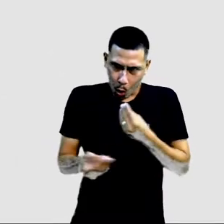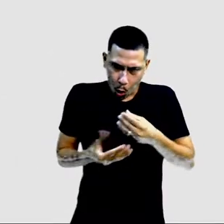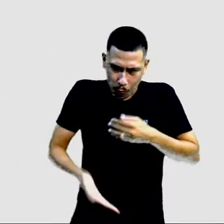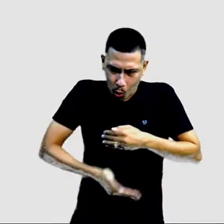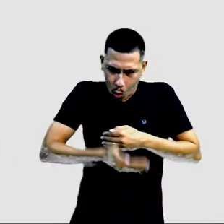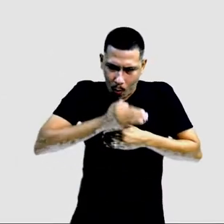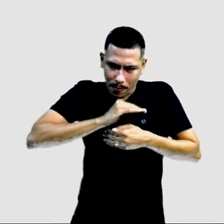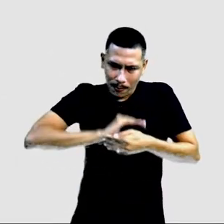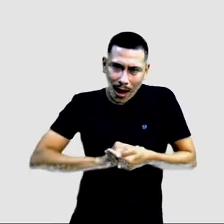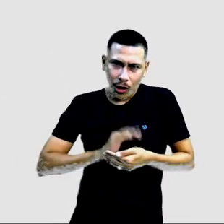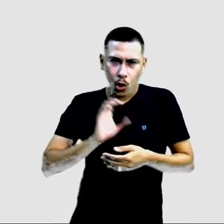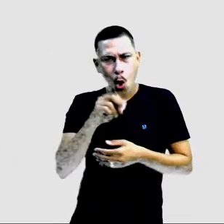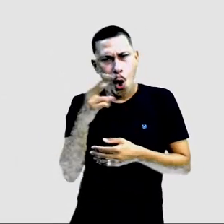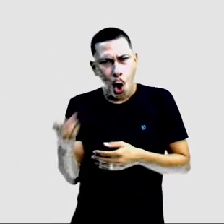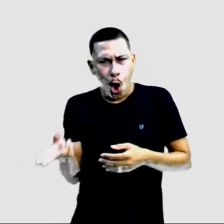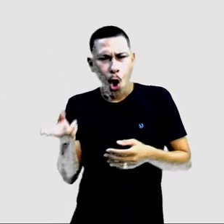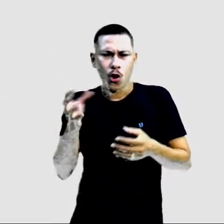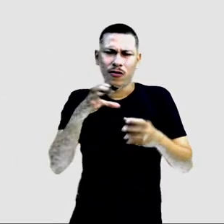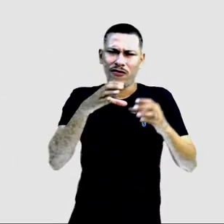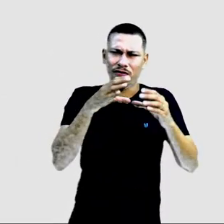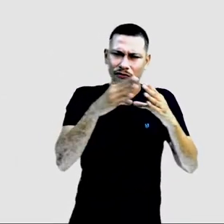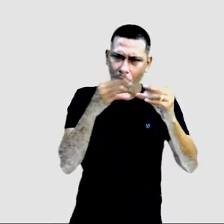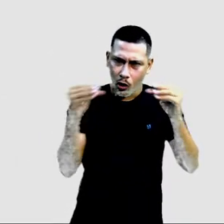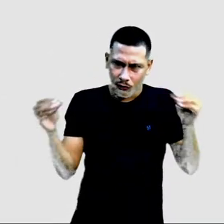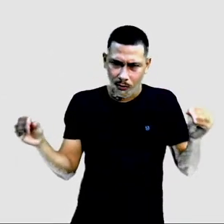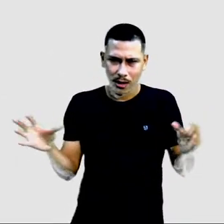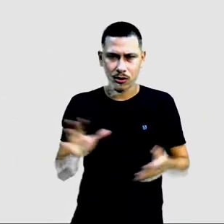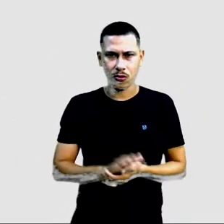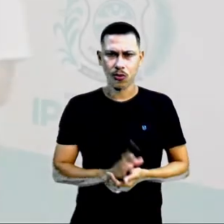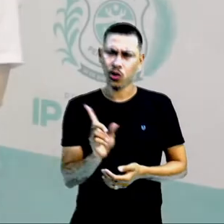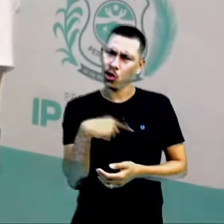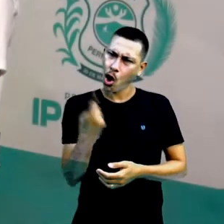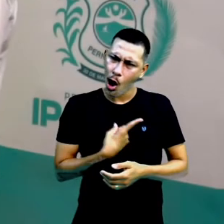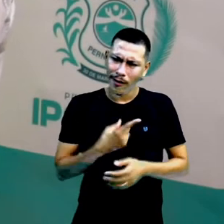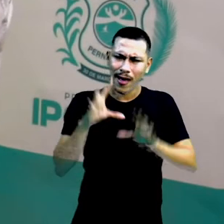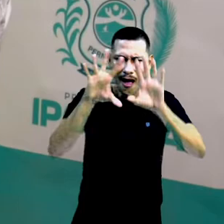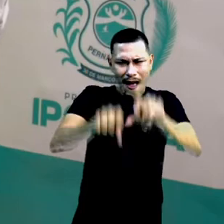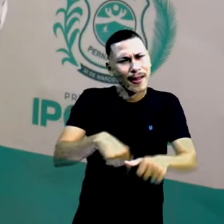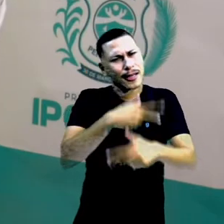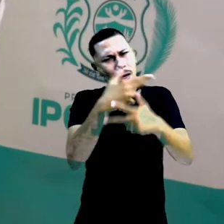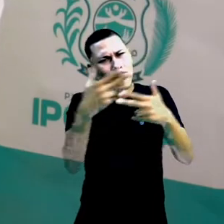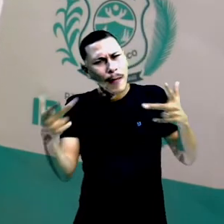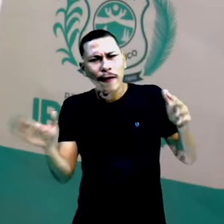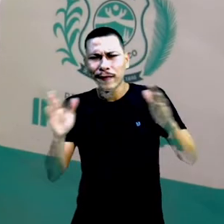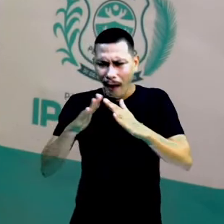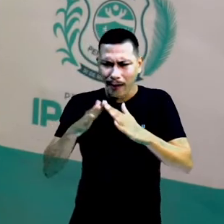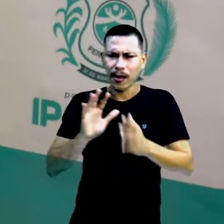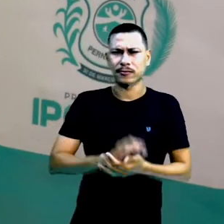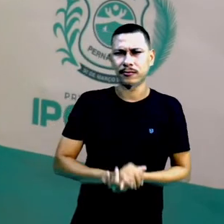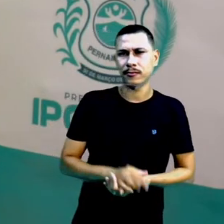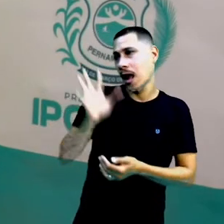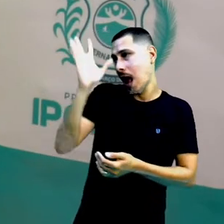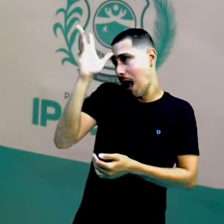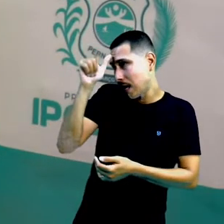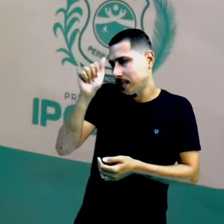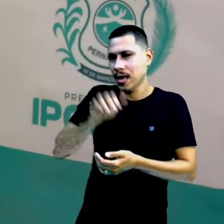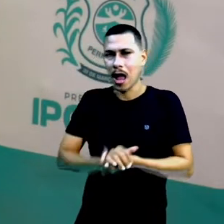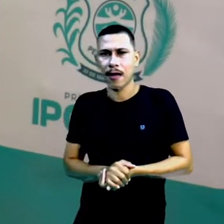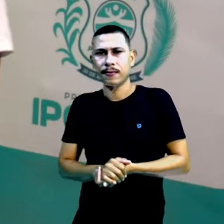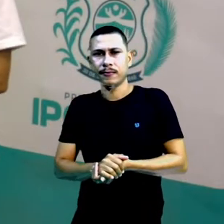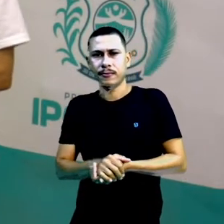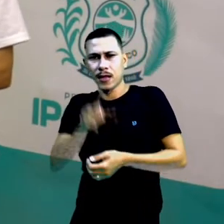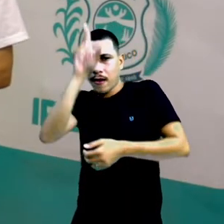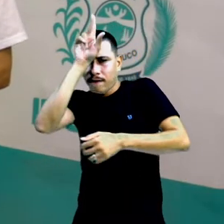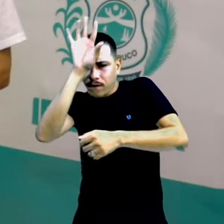Nós temos vários animais em casa, sabia? Aqui eu coloquei uma galinha, coloquei uma formiga, um